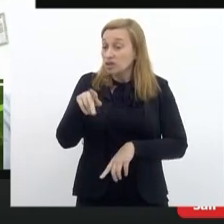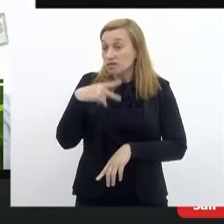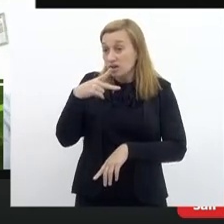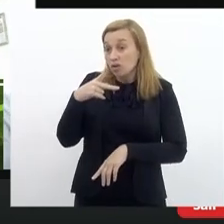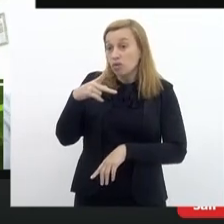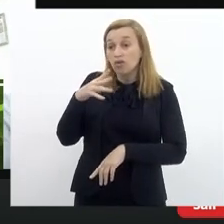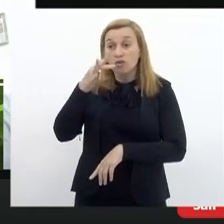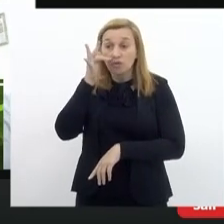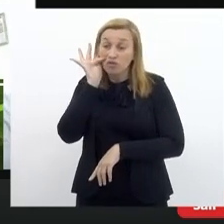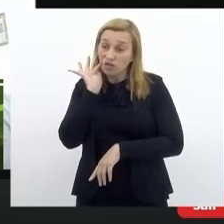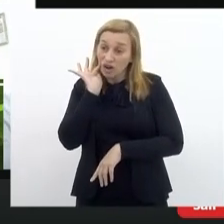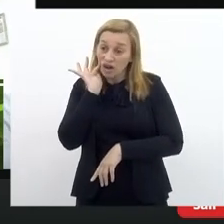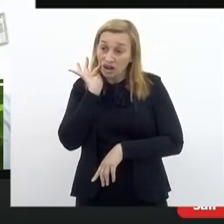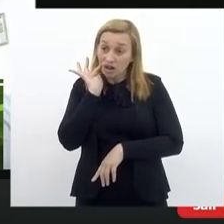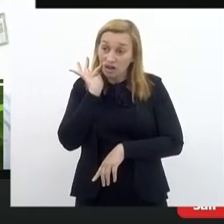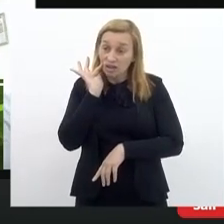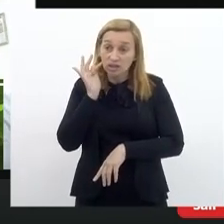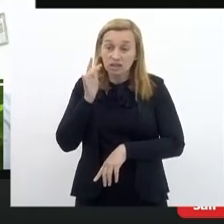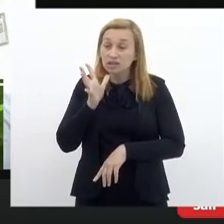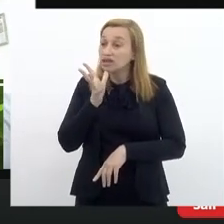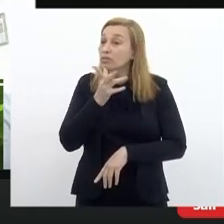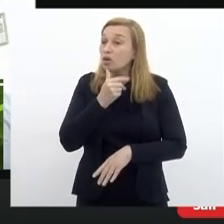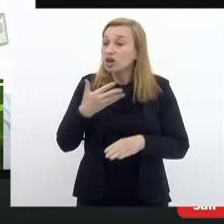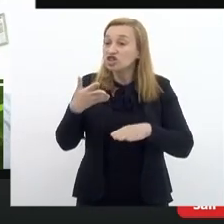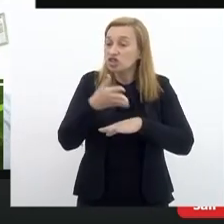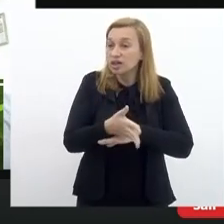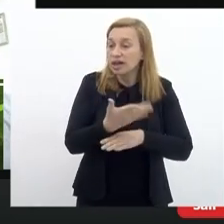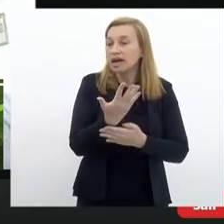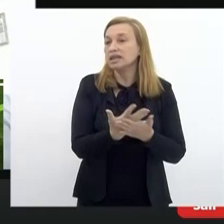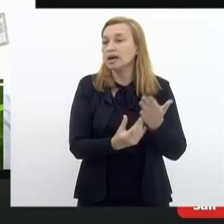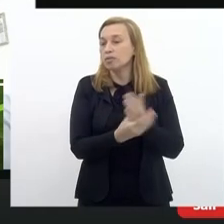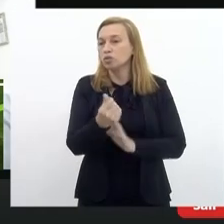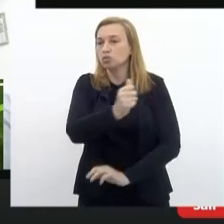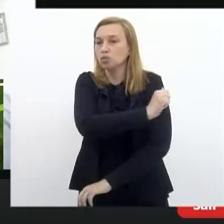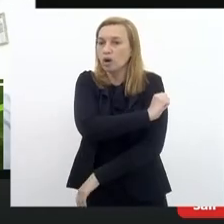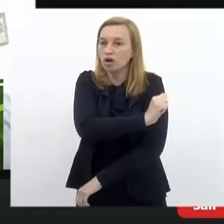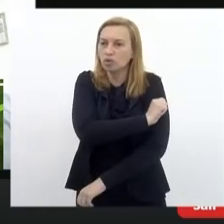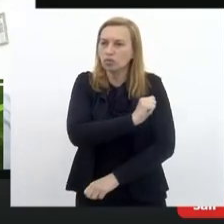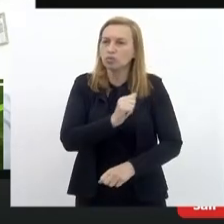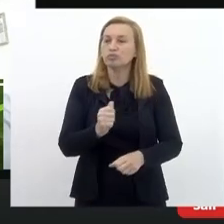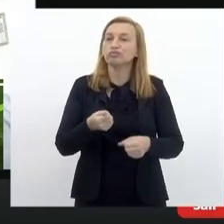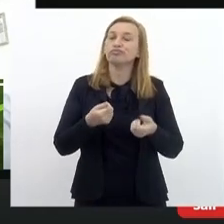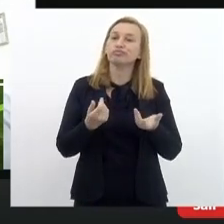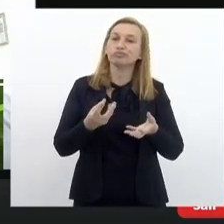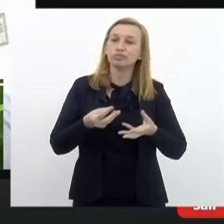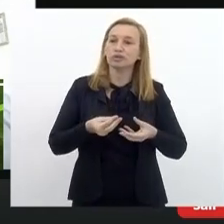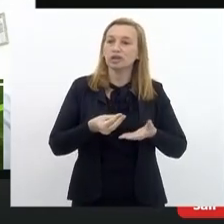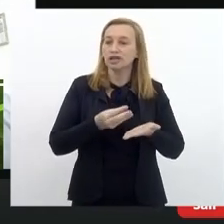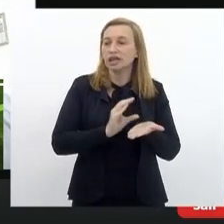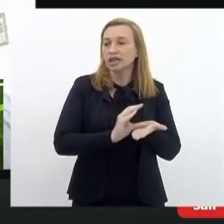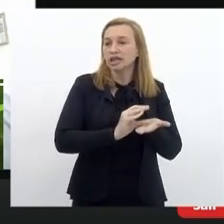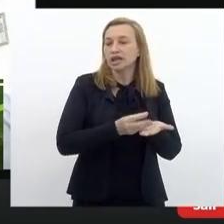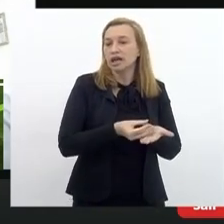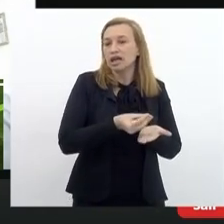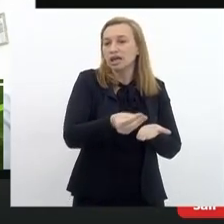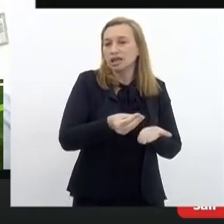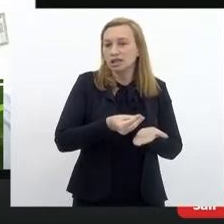Serafine, que custou a chegar à mão do aluno, lutando com a entrega de kits de